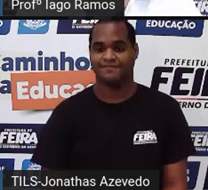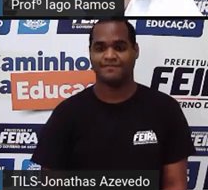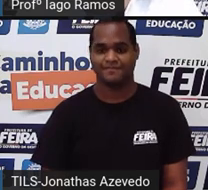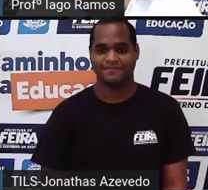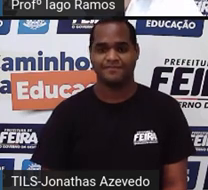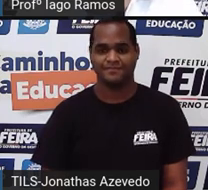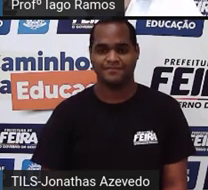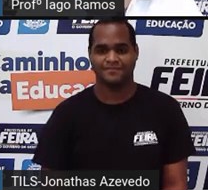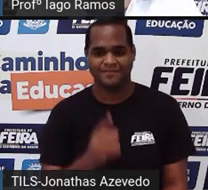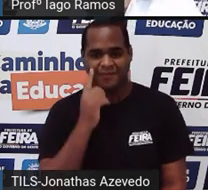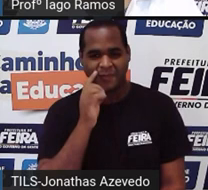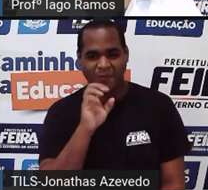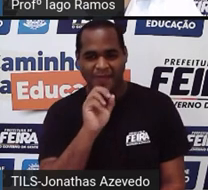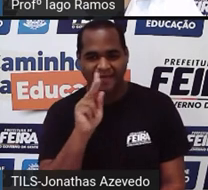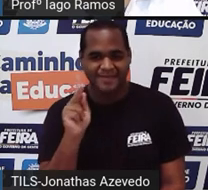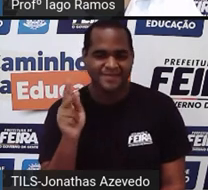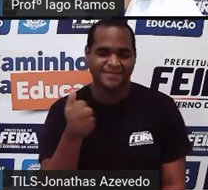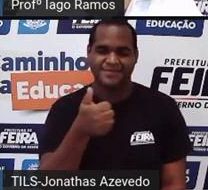Prontinho.